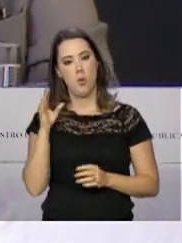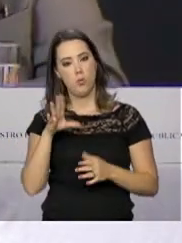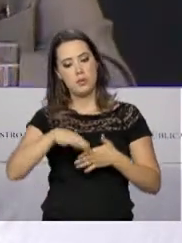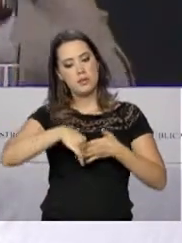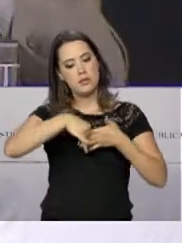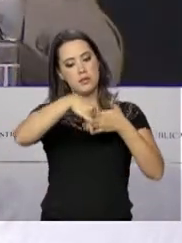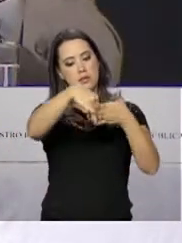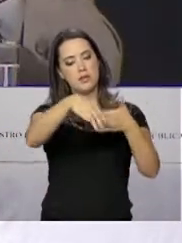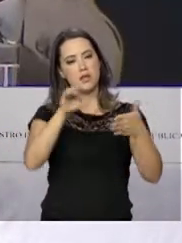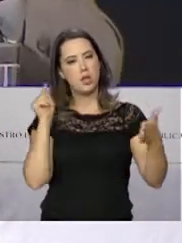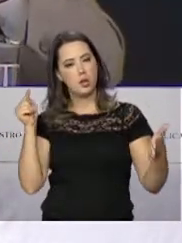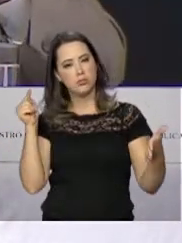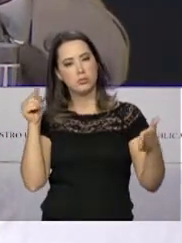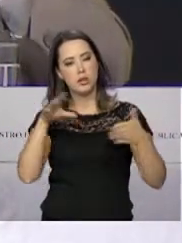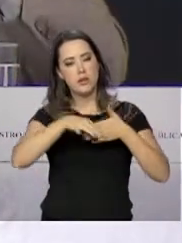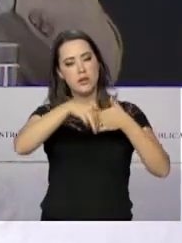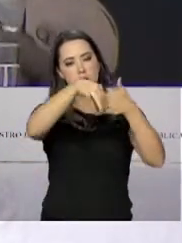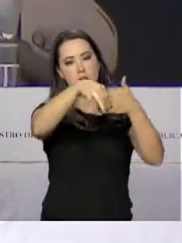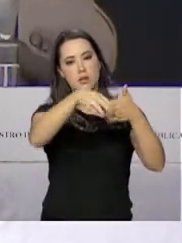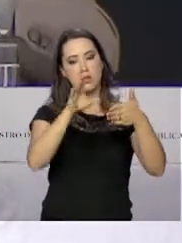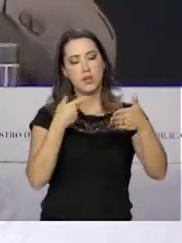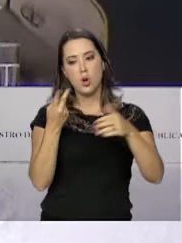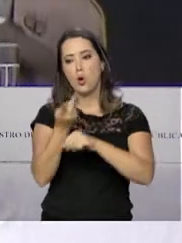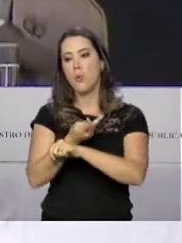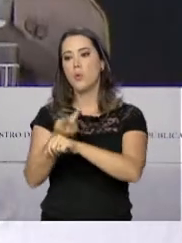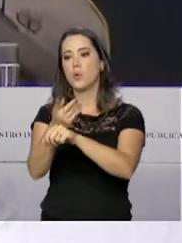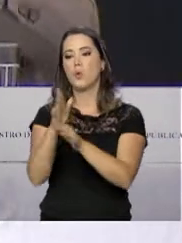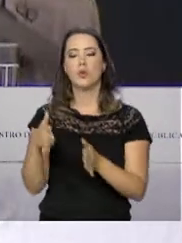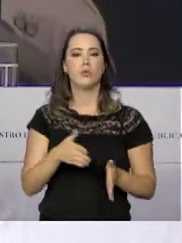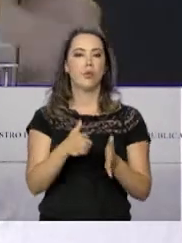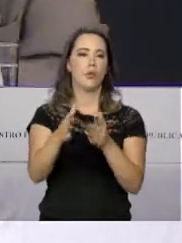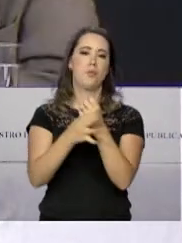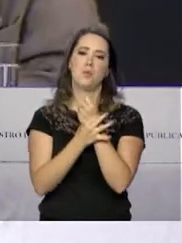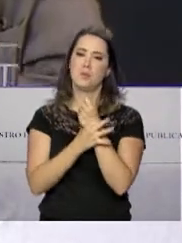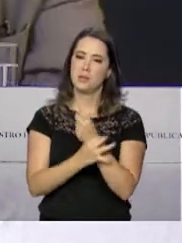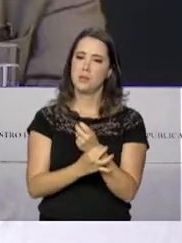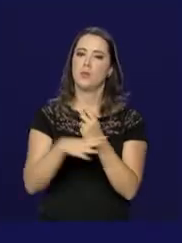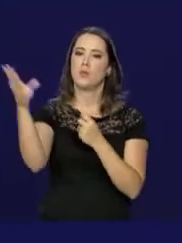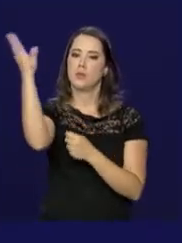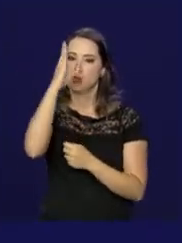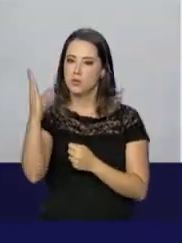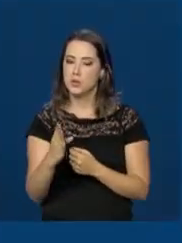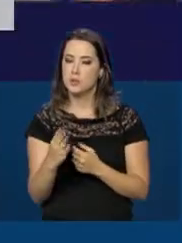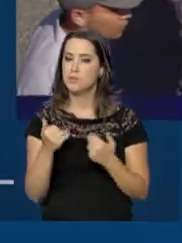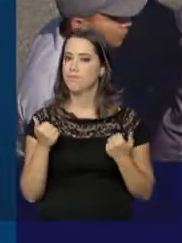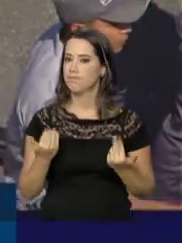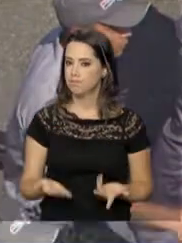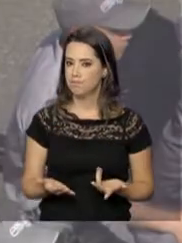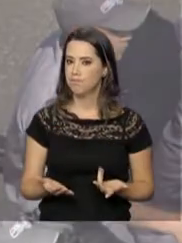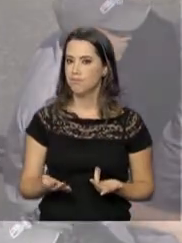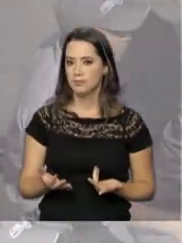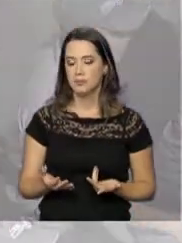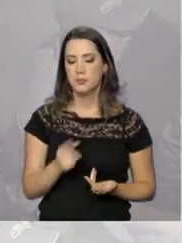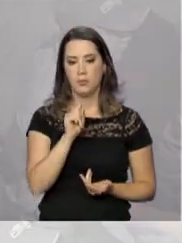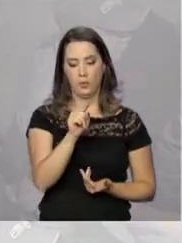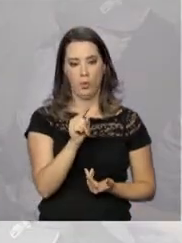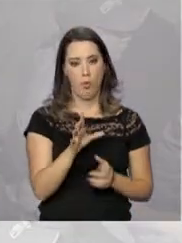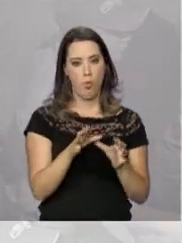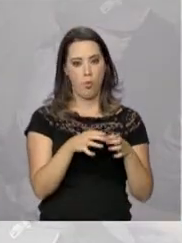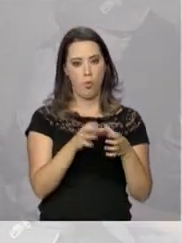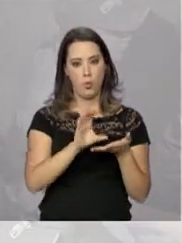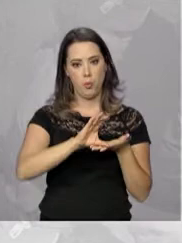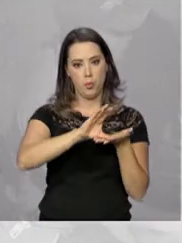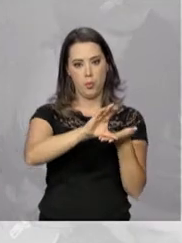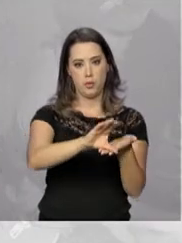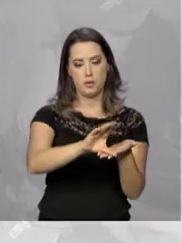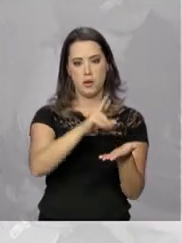no centro da busca de um rumo para a segurança pública no Brasil. O conselho será formado por representantes de